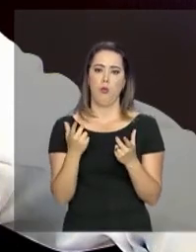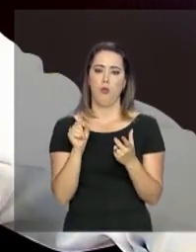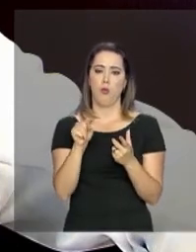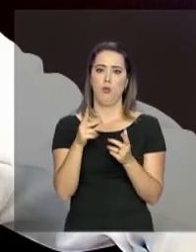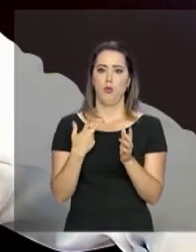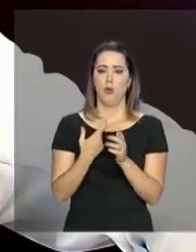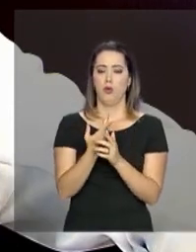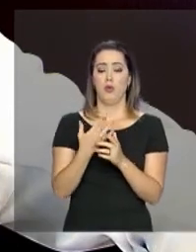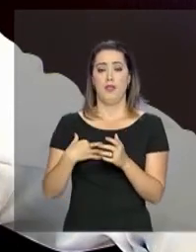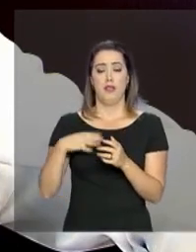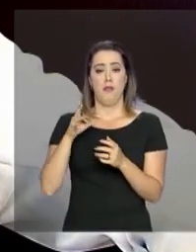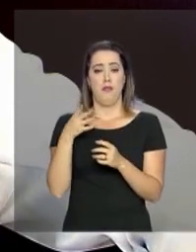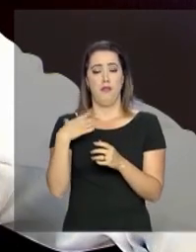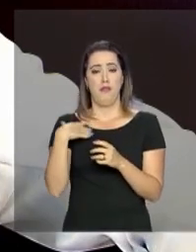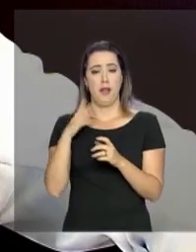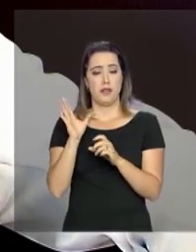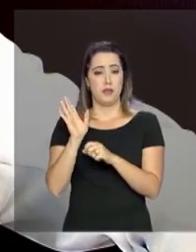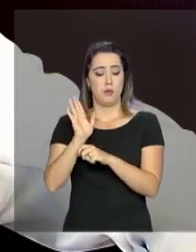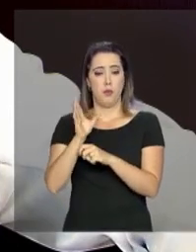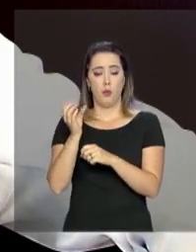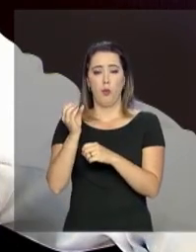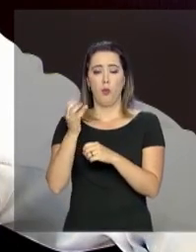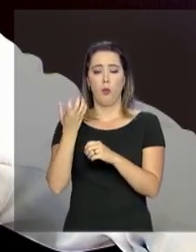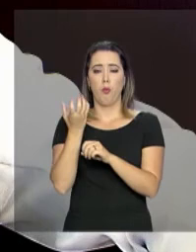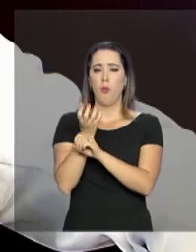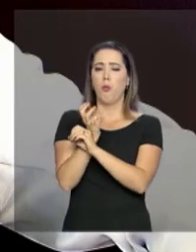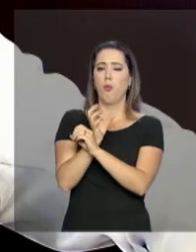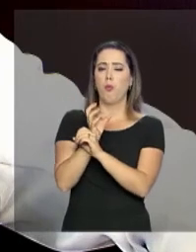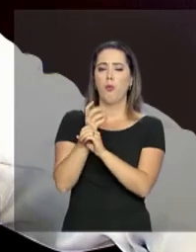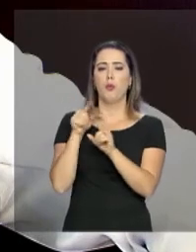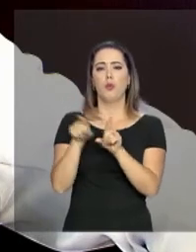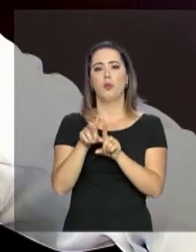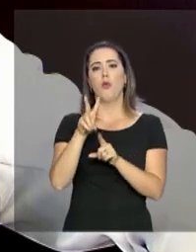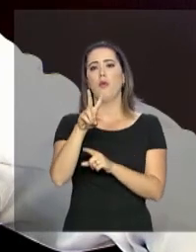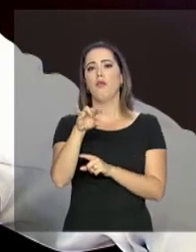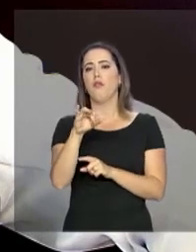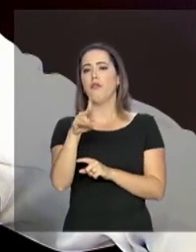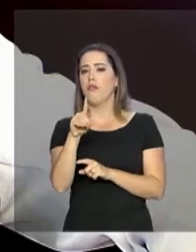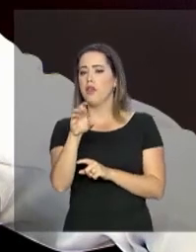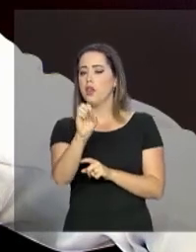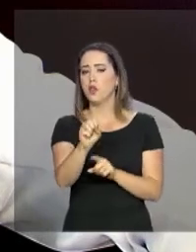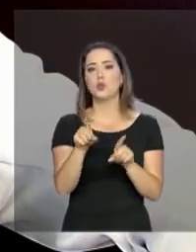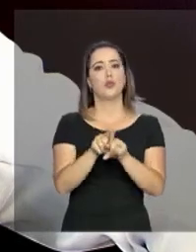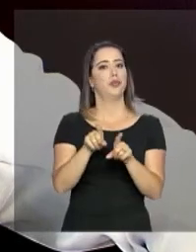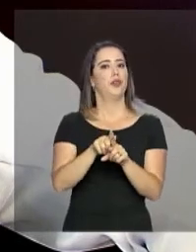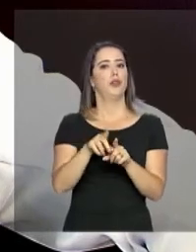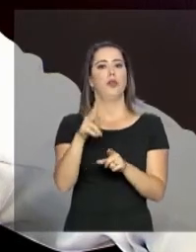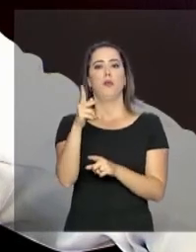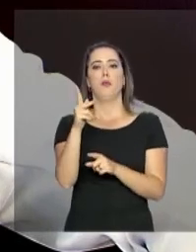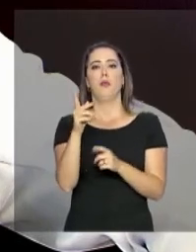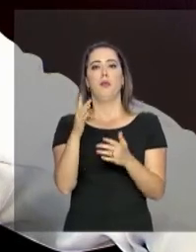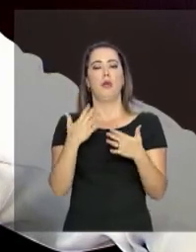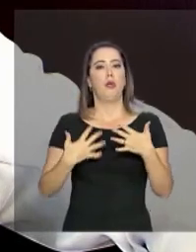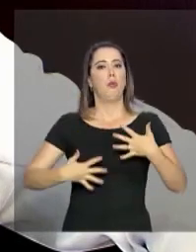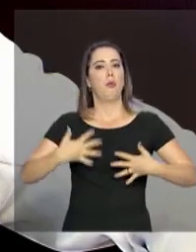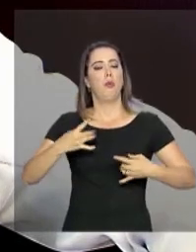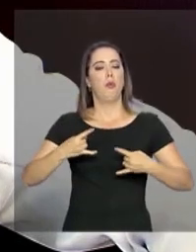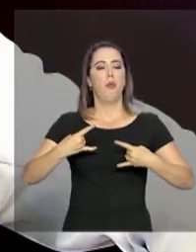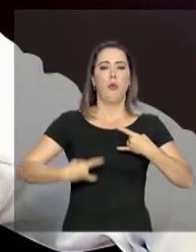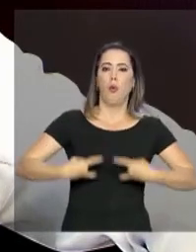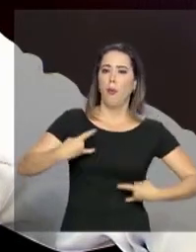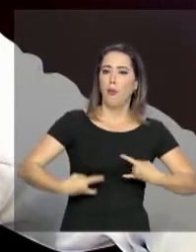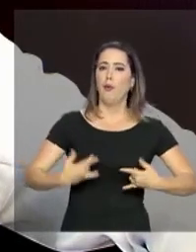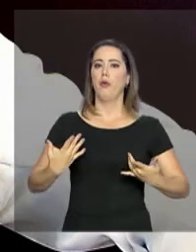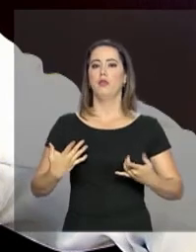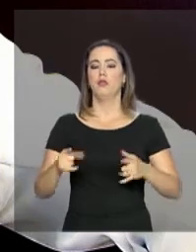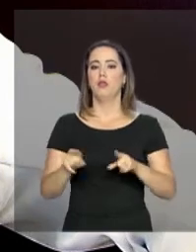por videolaparoscopia. Também, hoje, já existe a cirurgia bariátrica por robótica. Então, são técnicas que